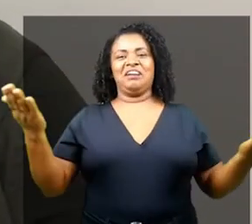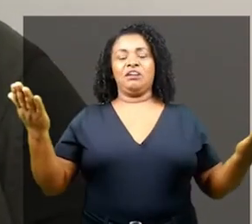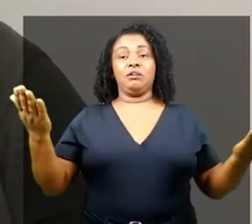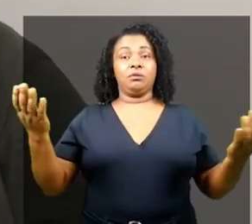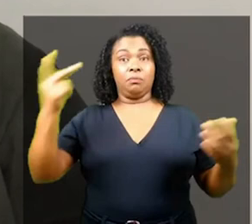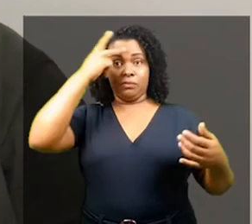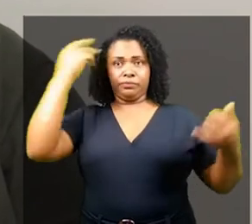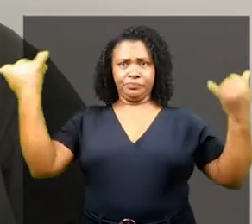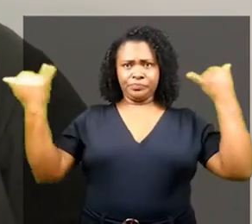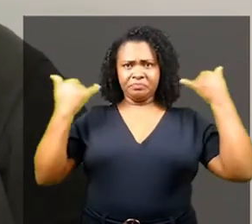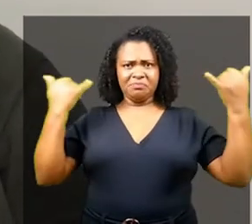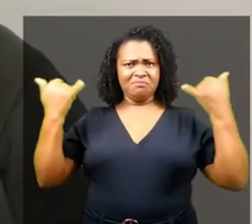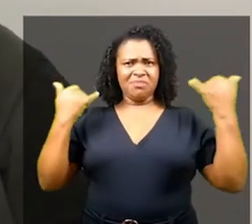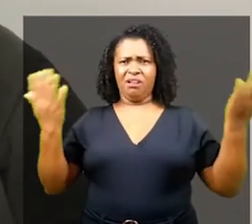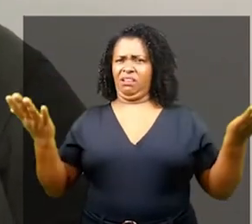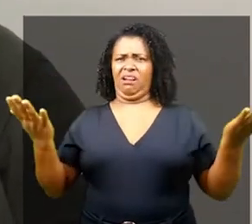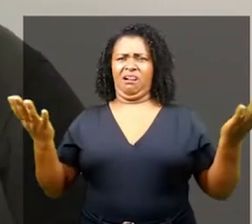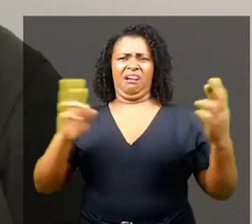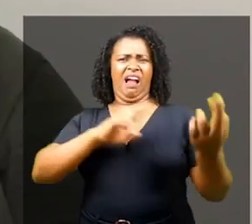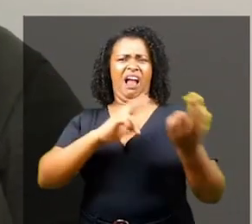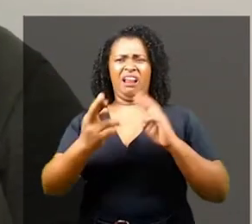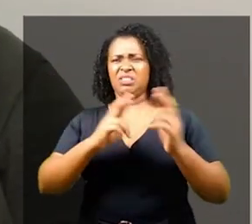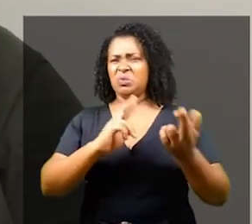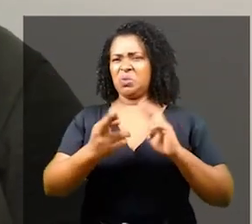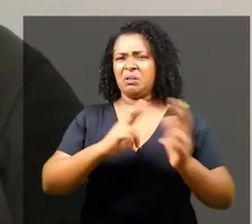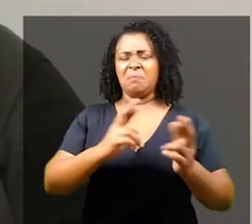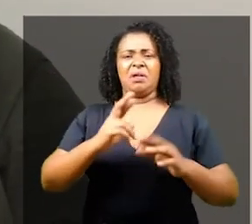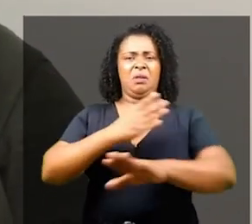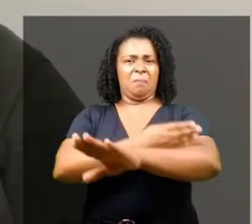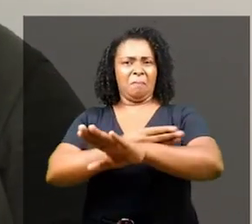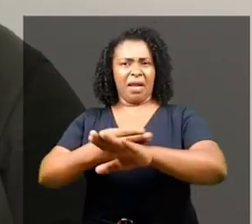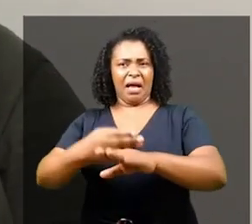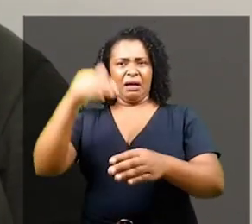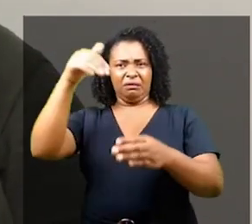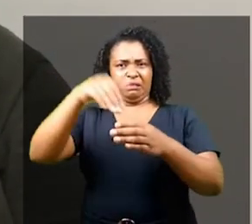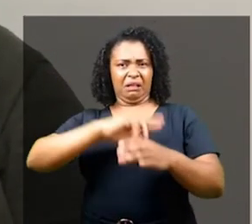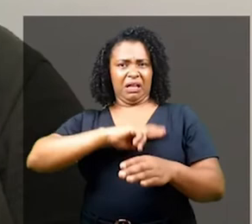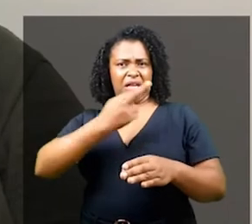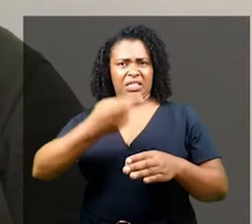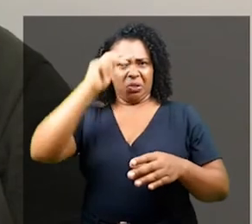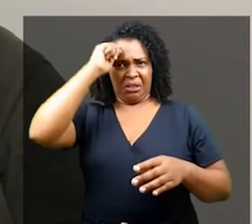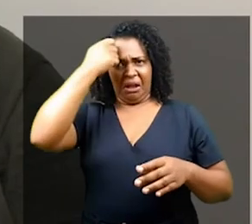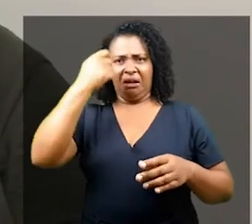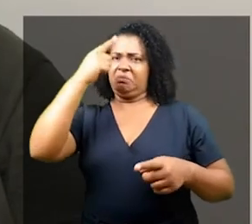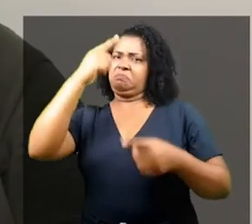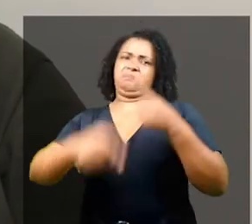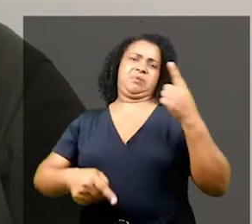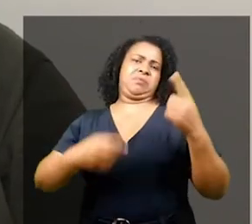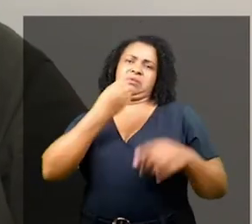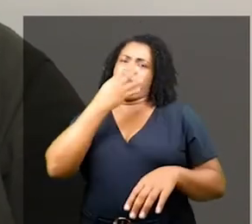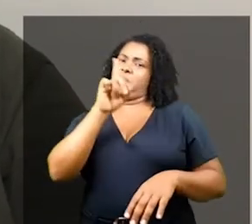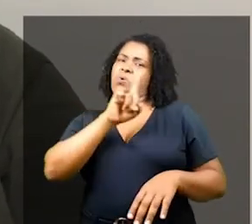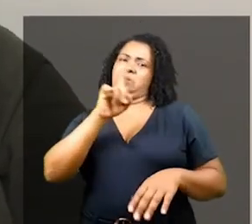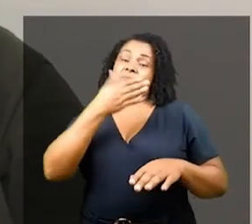Eu ouvi dizer que nós, negras e negros, deveríamos impedir a troca com pessoas brancas nos nossos terreiros. Eu